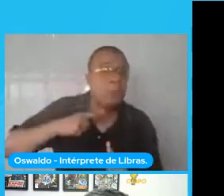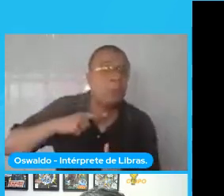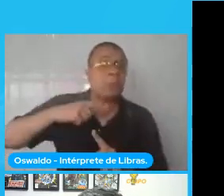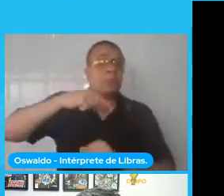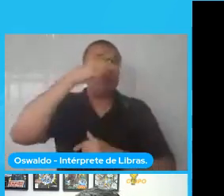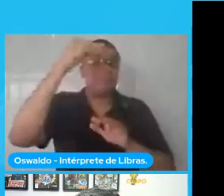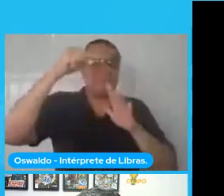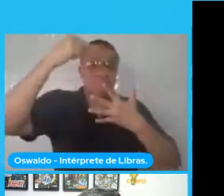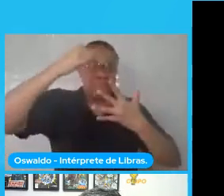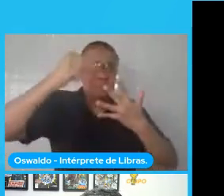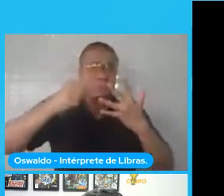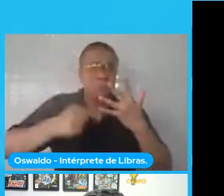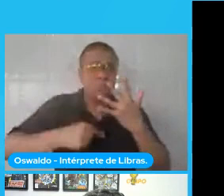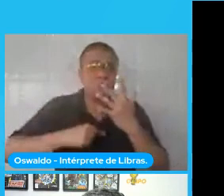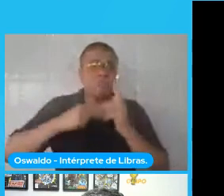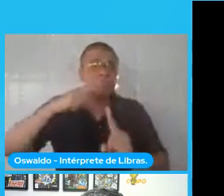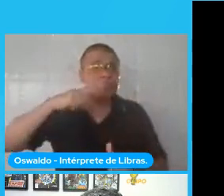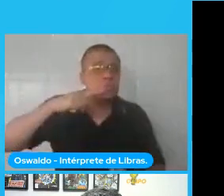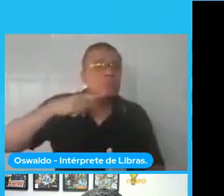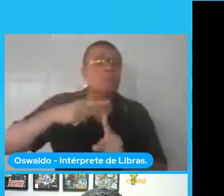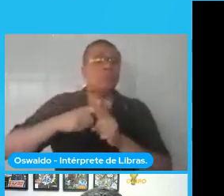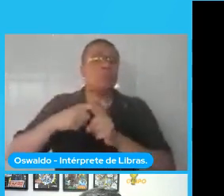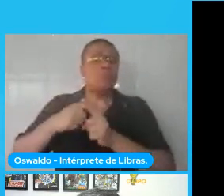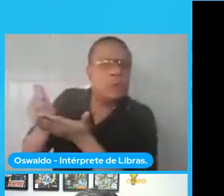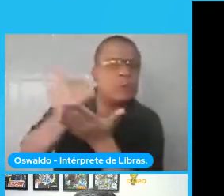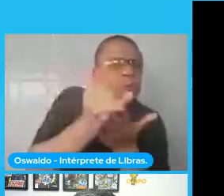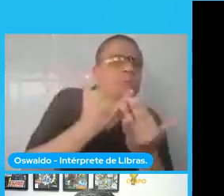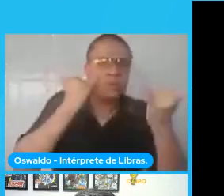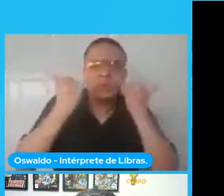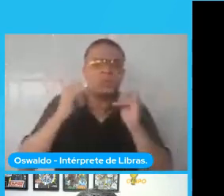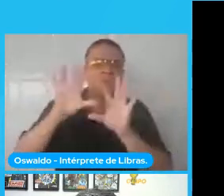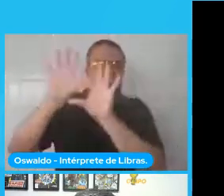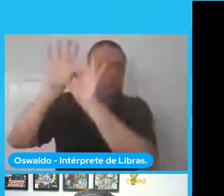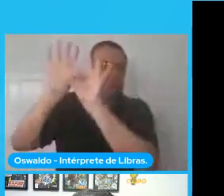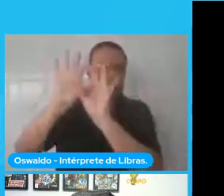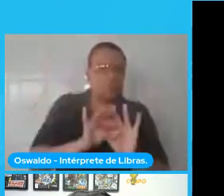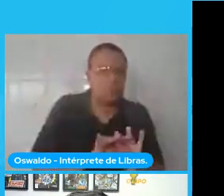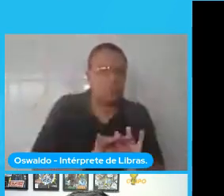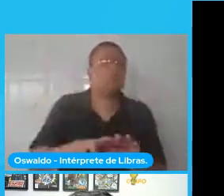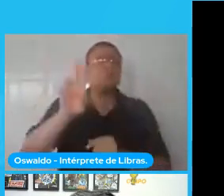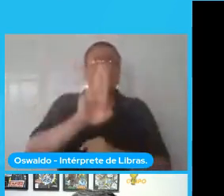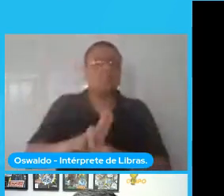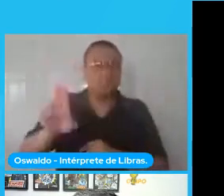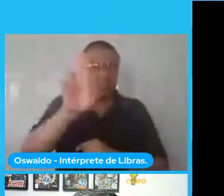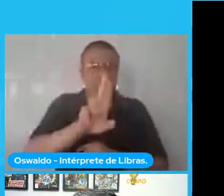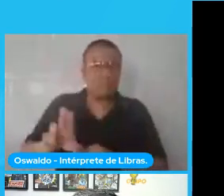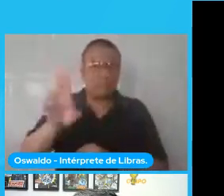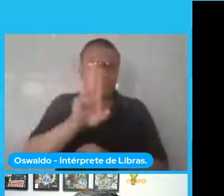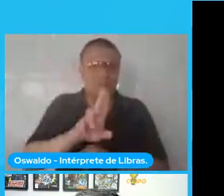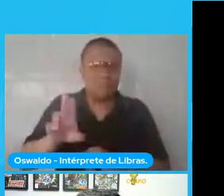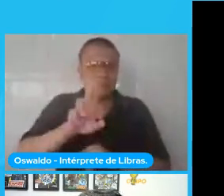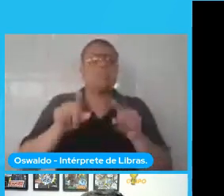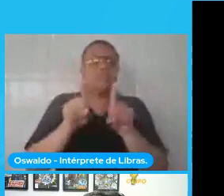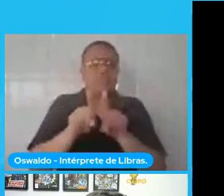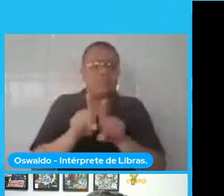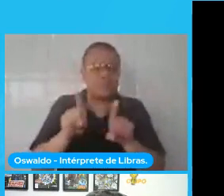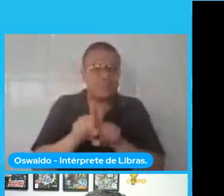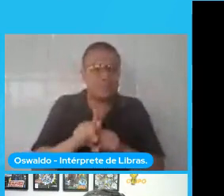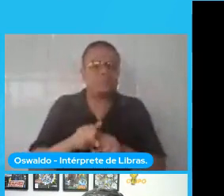consegue extrair informações e contextos dela e utilizar para treinar uma infinidade de algoritmos aí